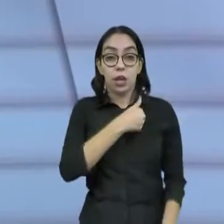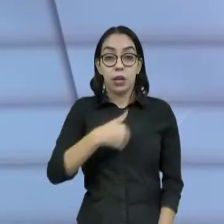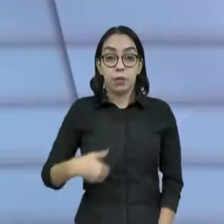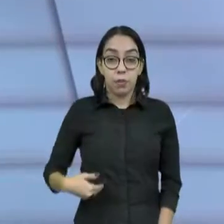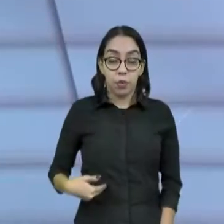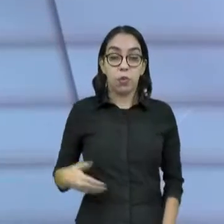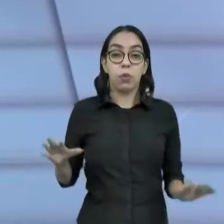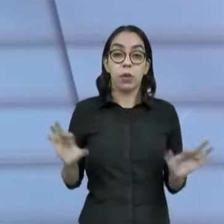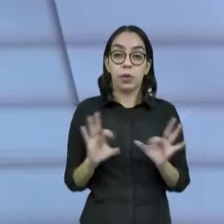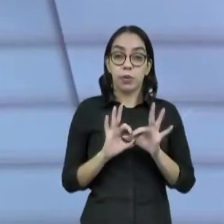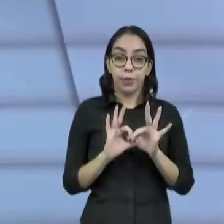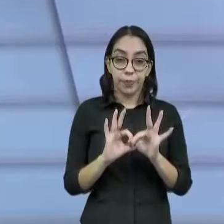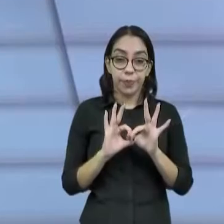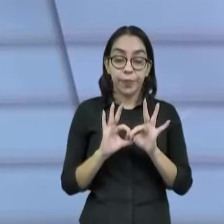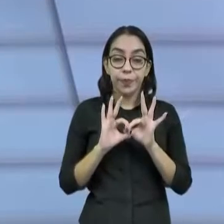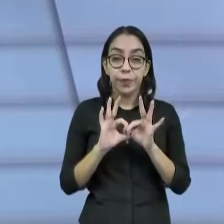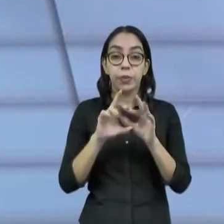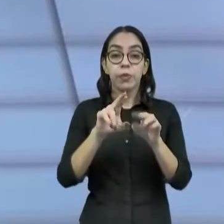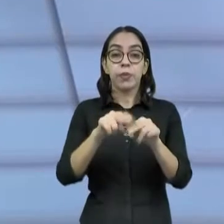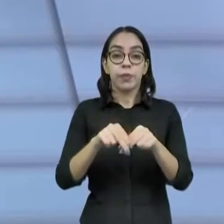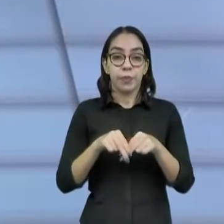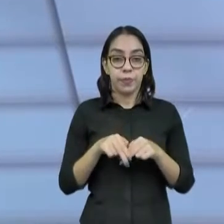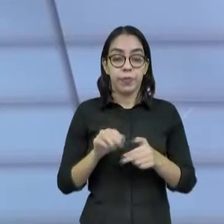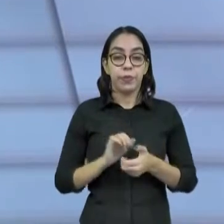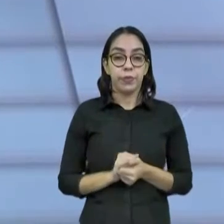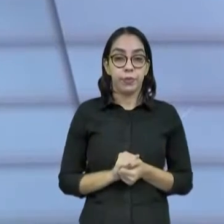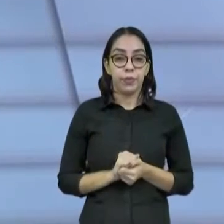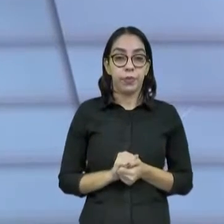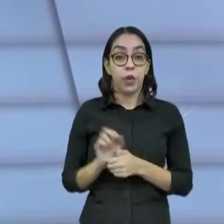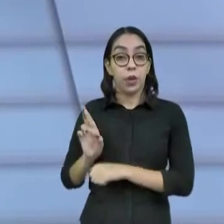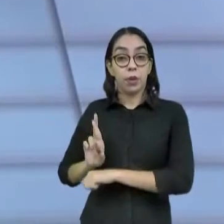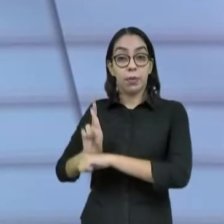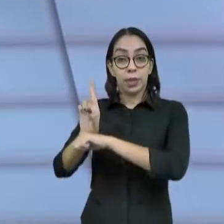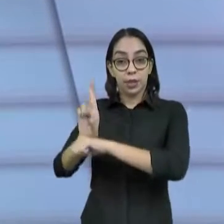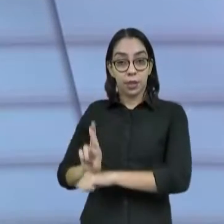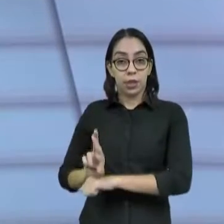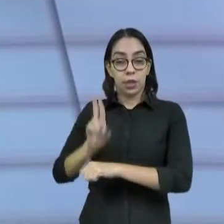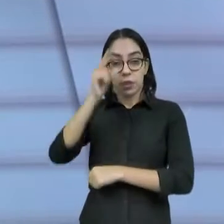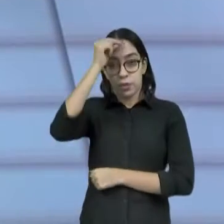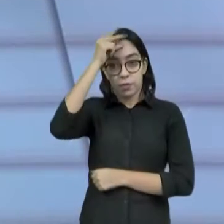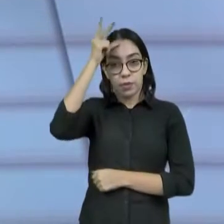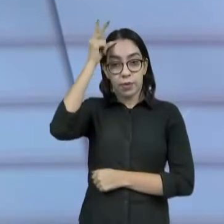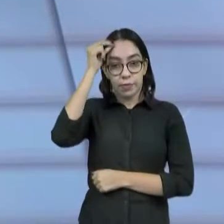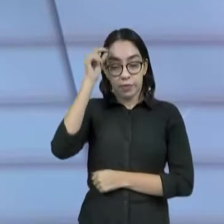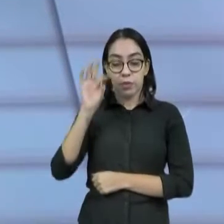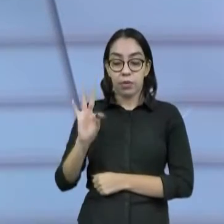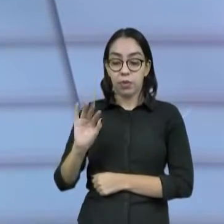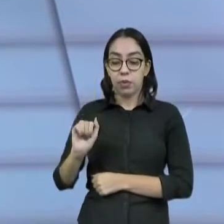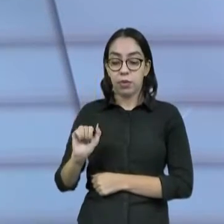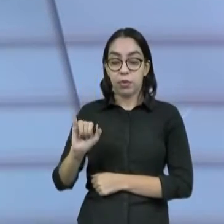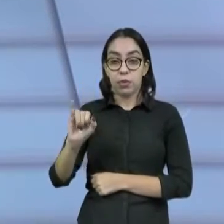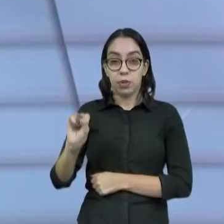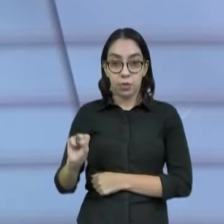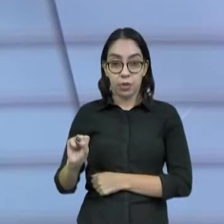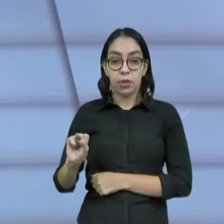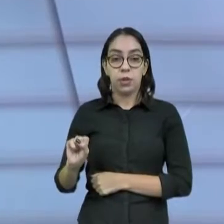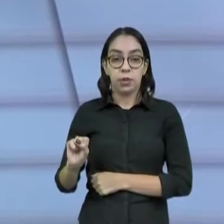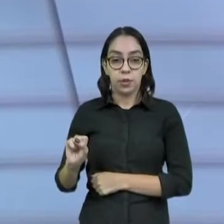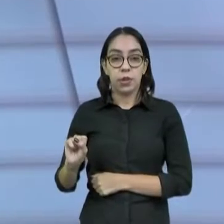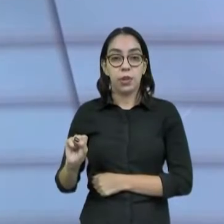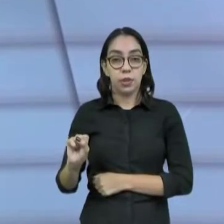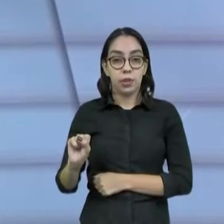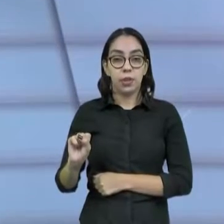ele tem nos apoiado e nós temos um representante da Prefeitura, a Thais Costa, que é do LabFol, Laboratório de Inovação de